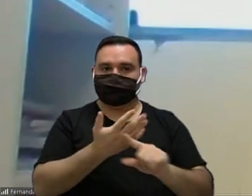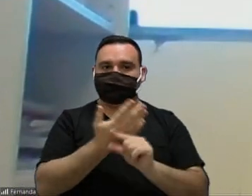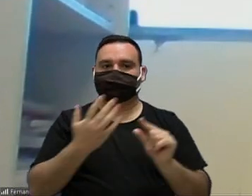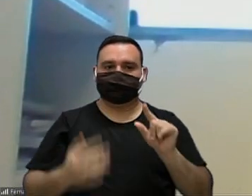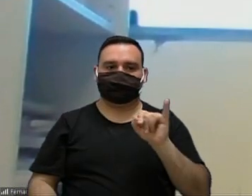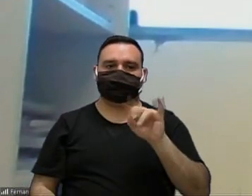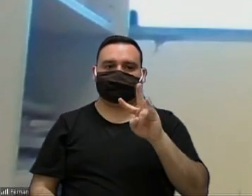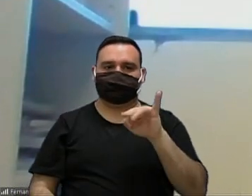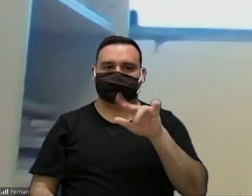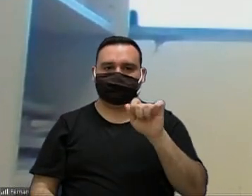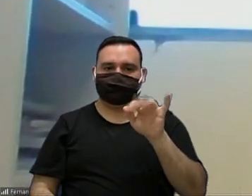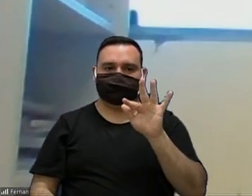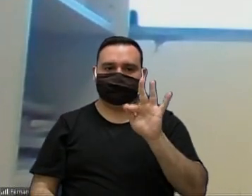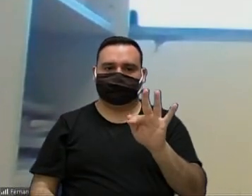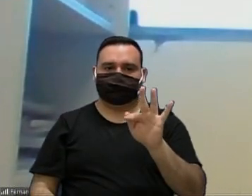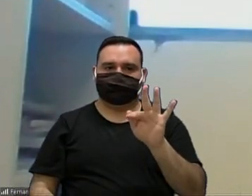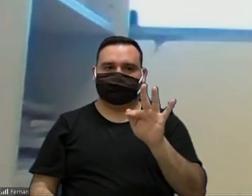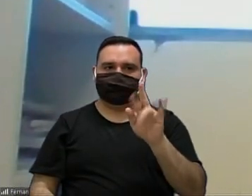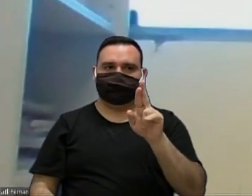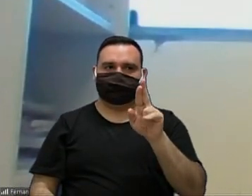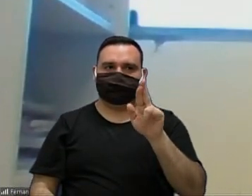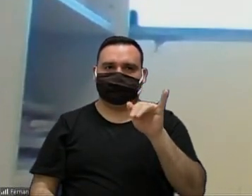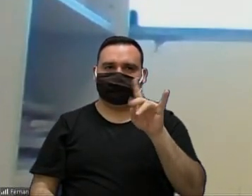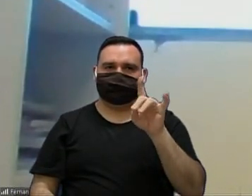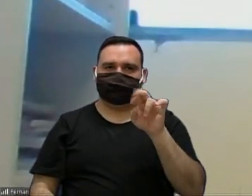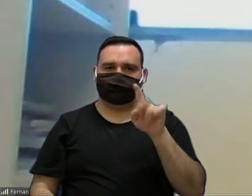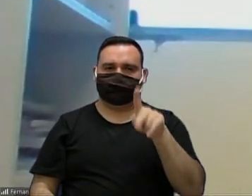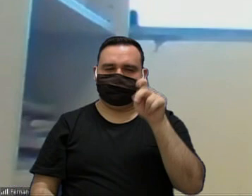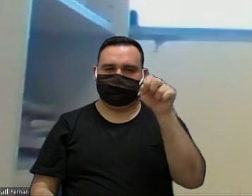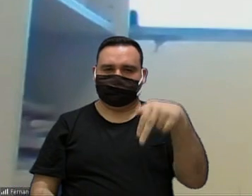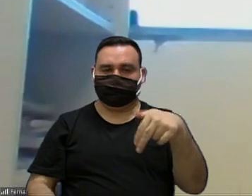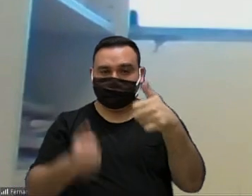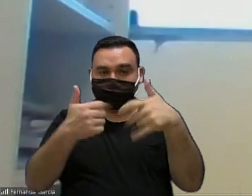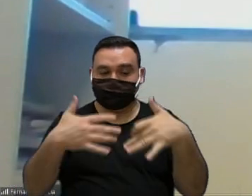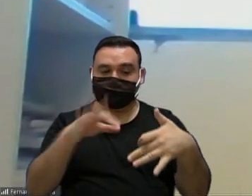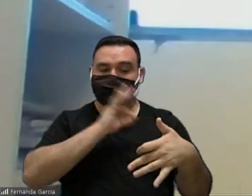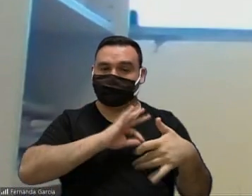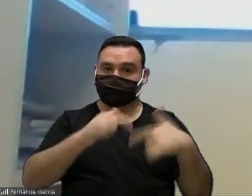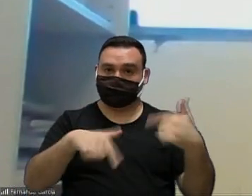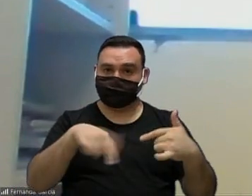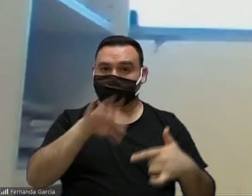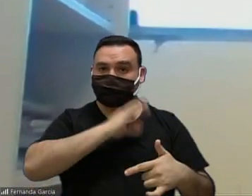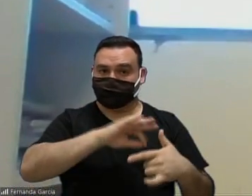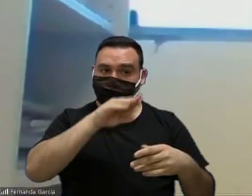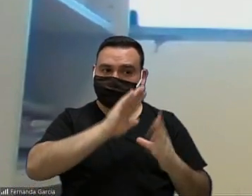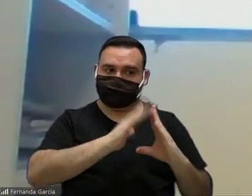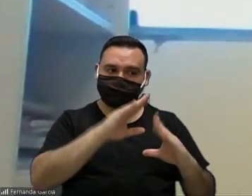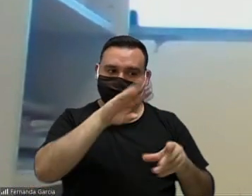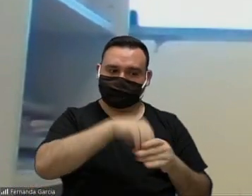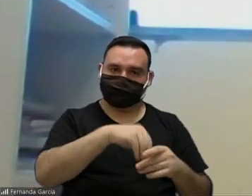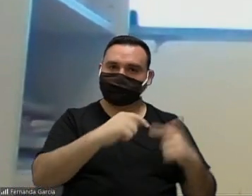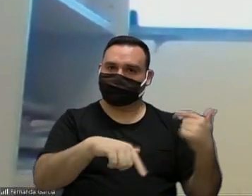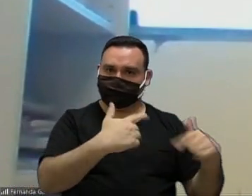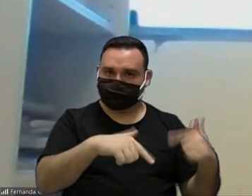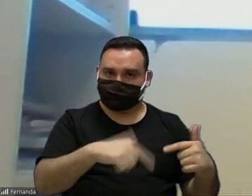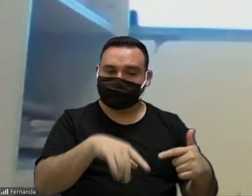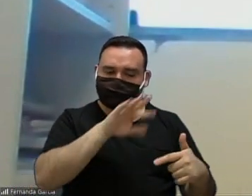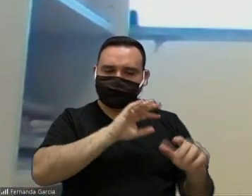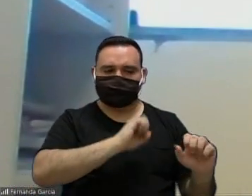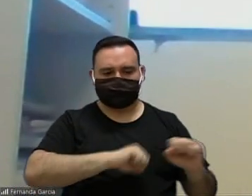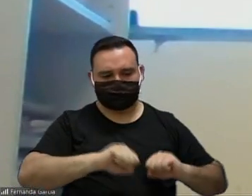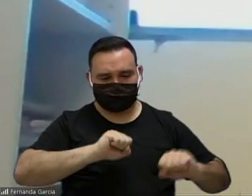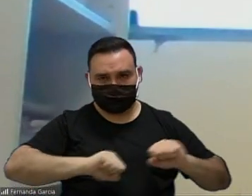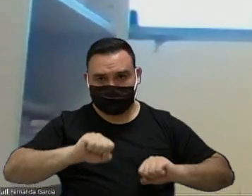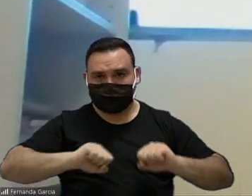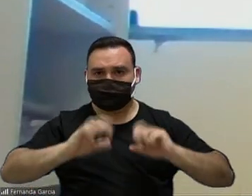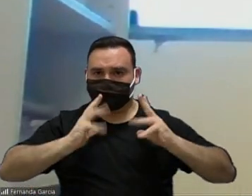Federici Federici que ela debate isso do trabalho remunerado trabalho doméstico remunerado então essa discussão eu trago também